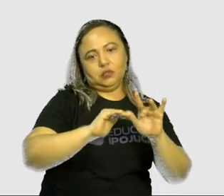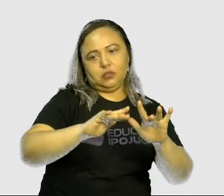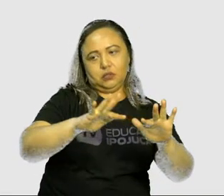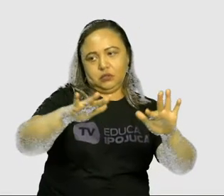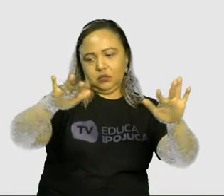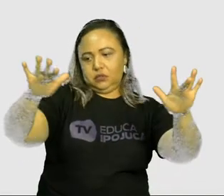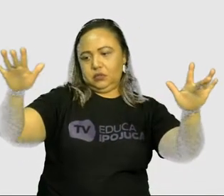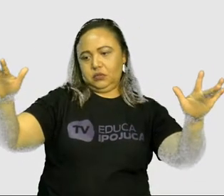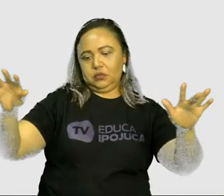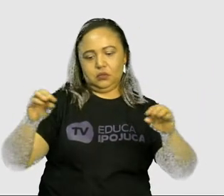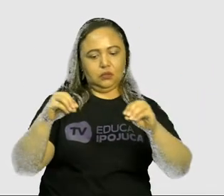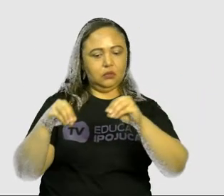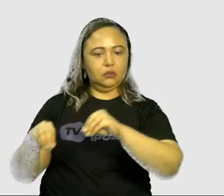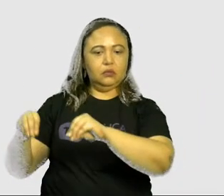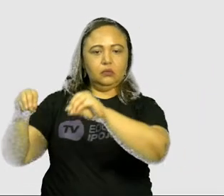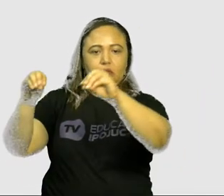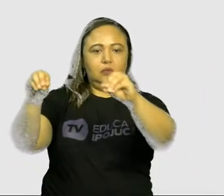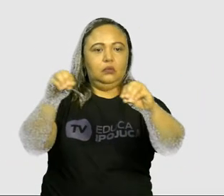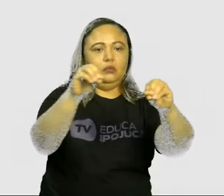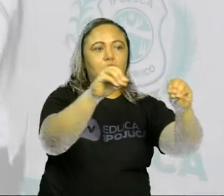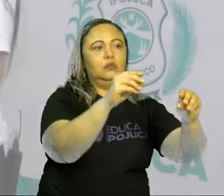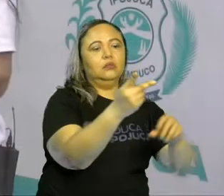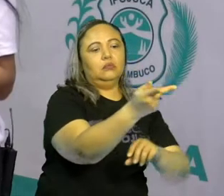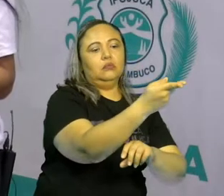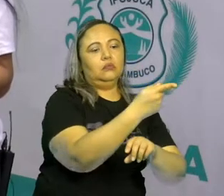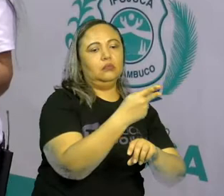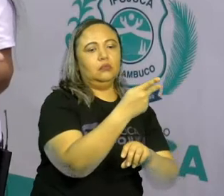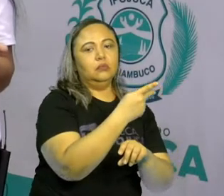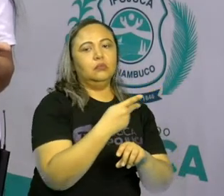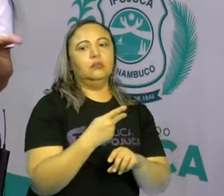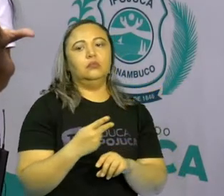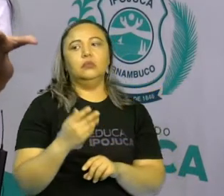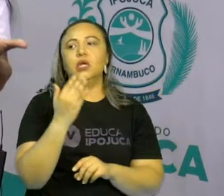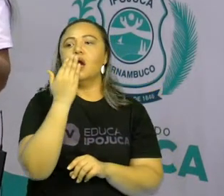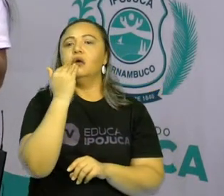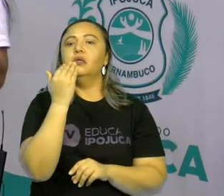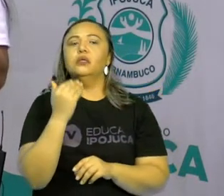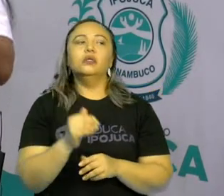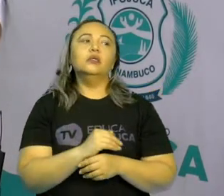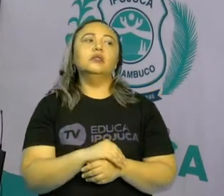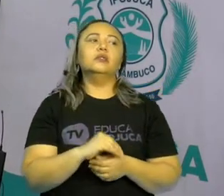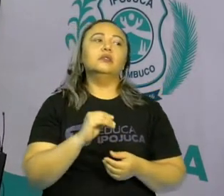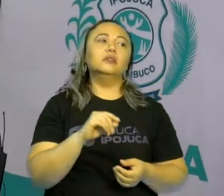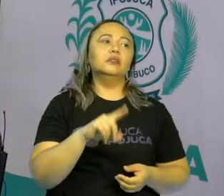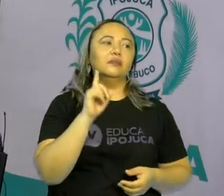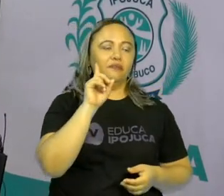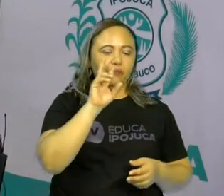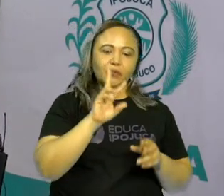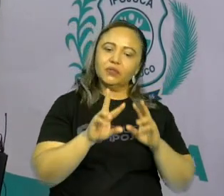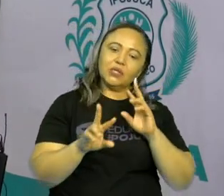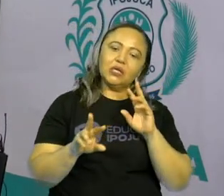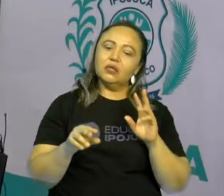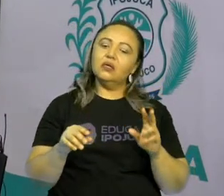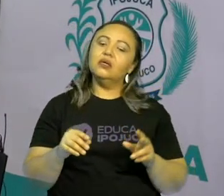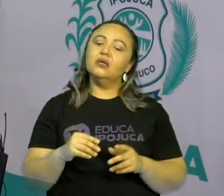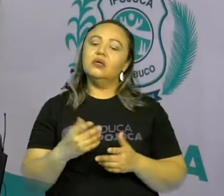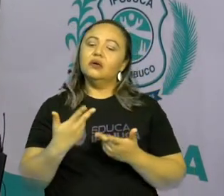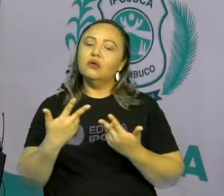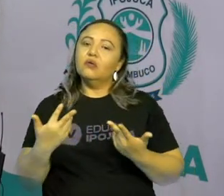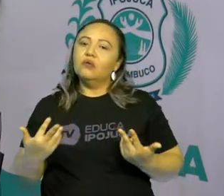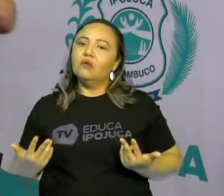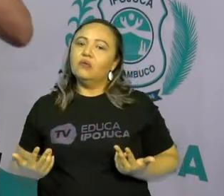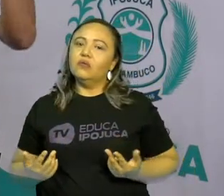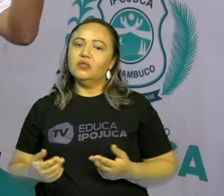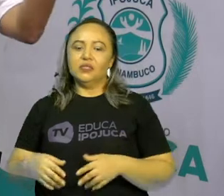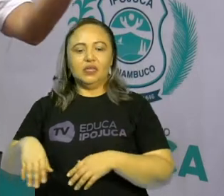pelos territórios em busca de alimentos. E com isso, eles começaram a montar coisas perto